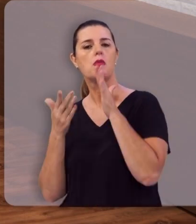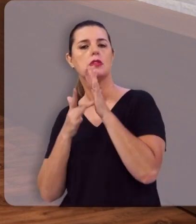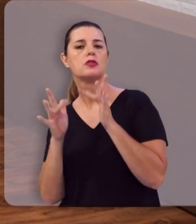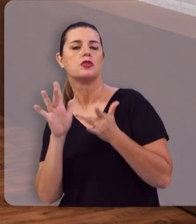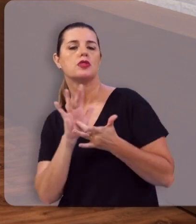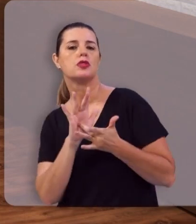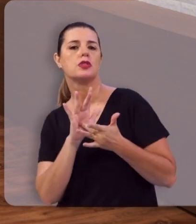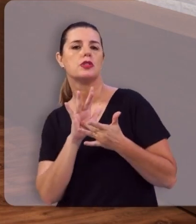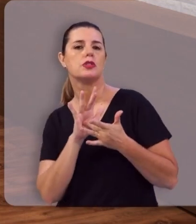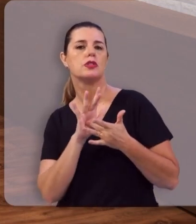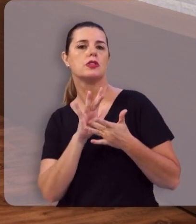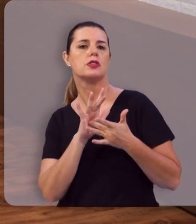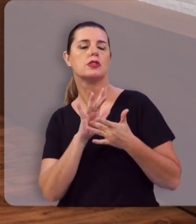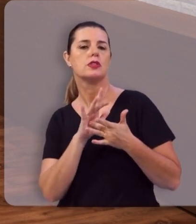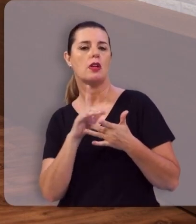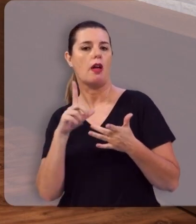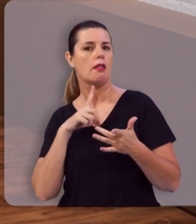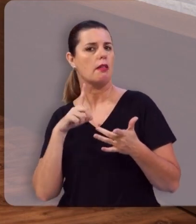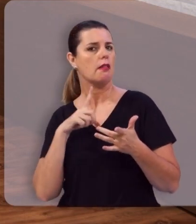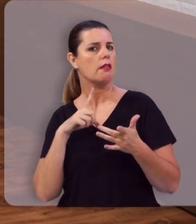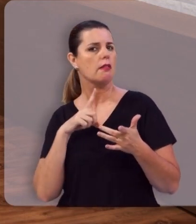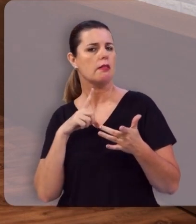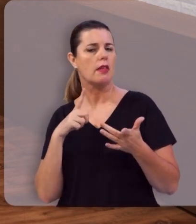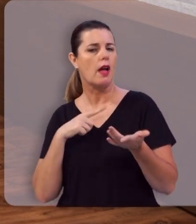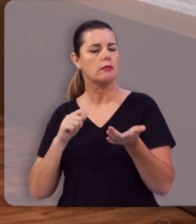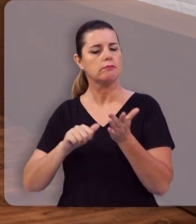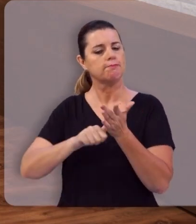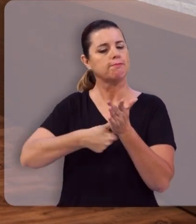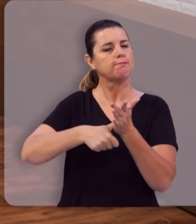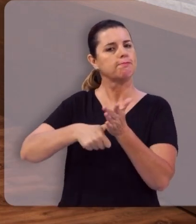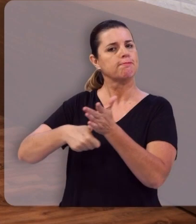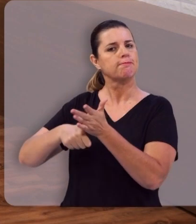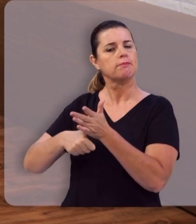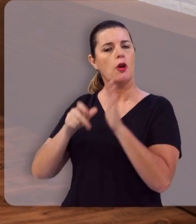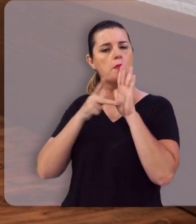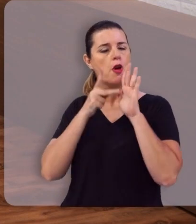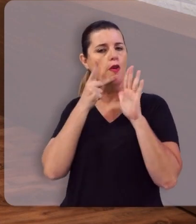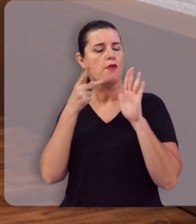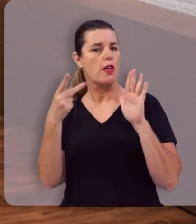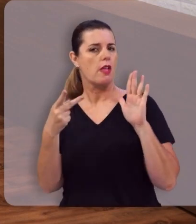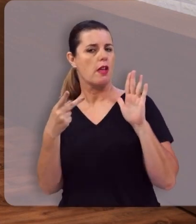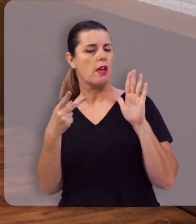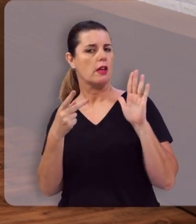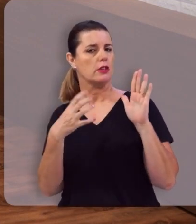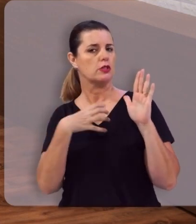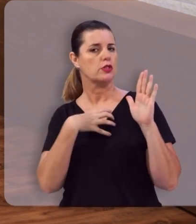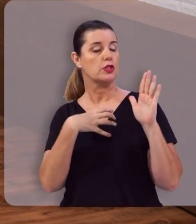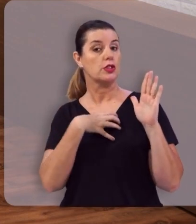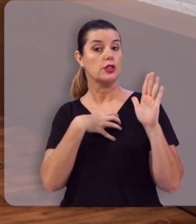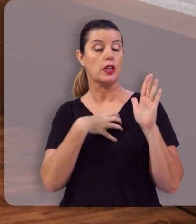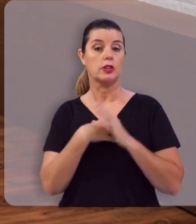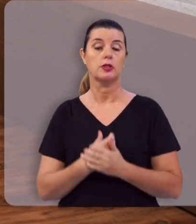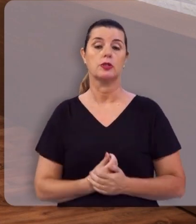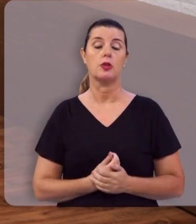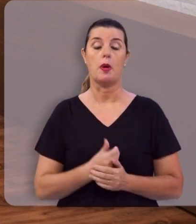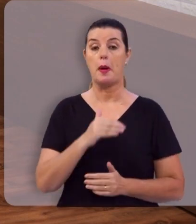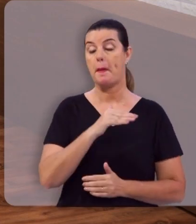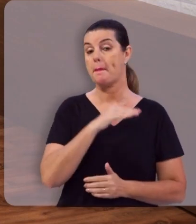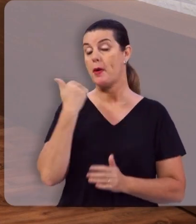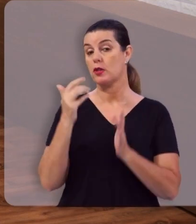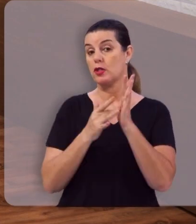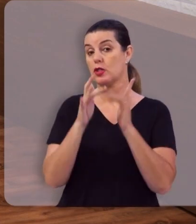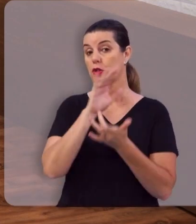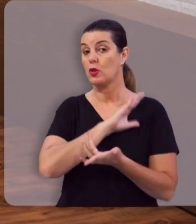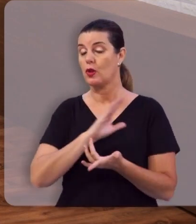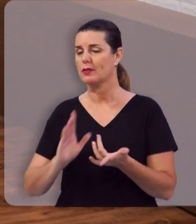estão ricamente documentados, profeticamente, de tal maneira que, a morte de